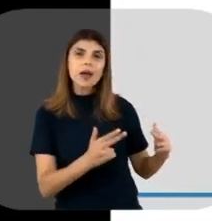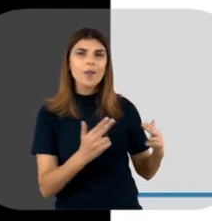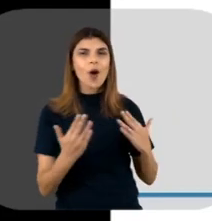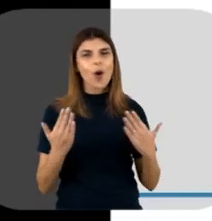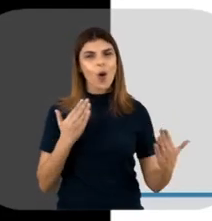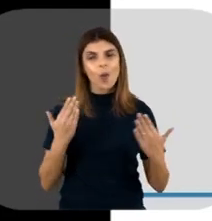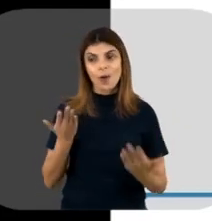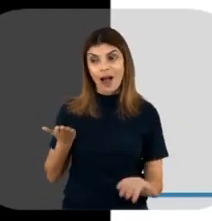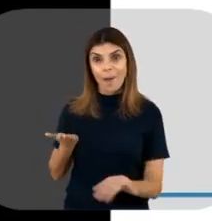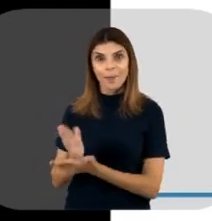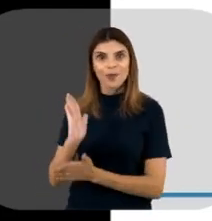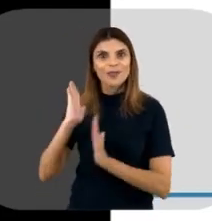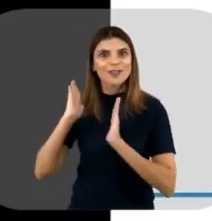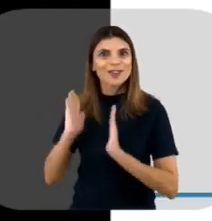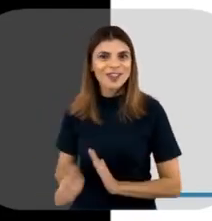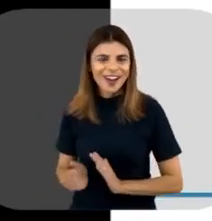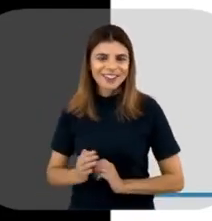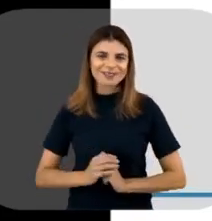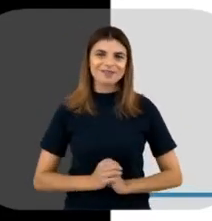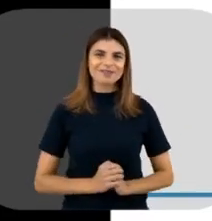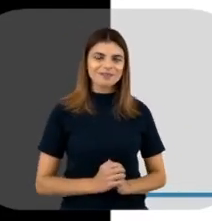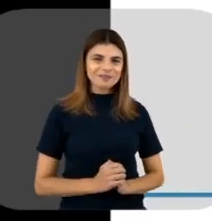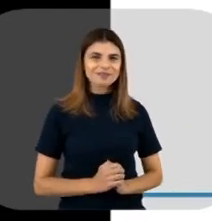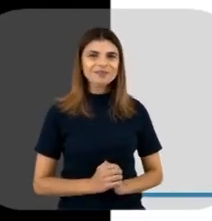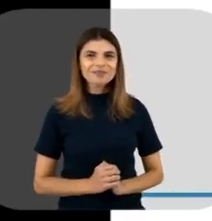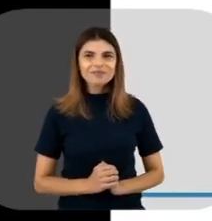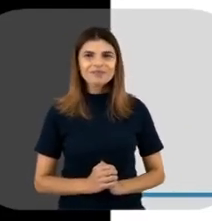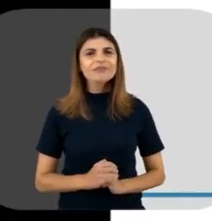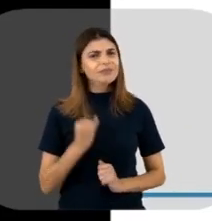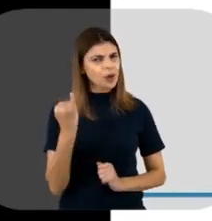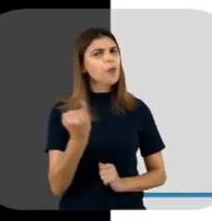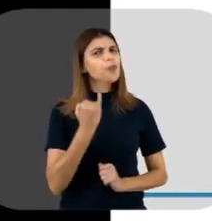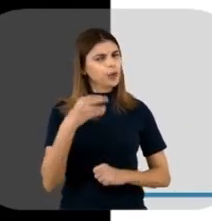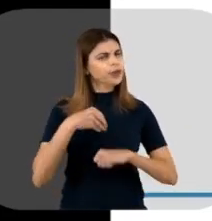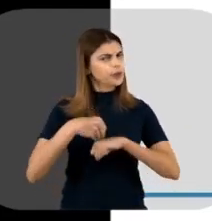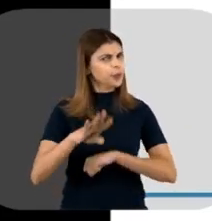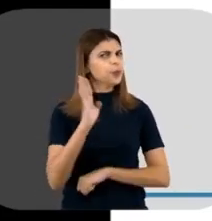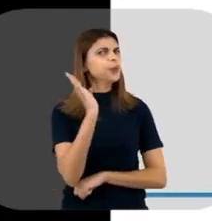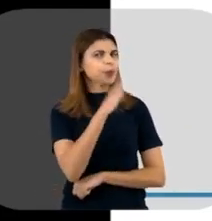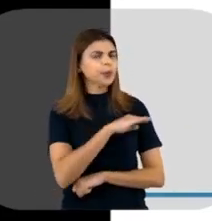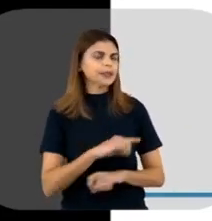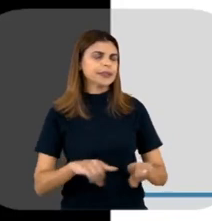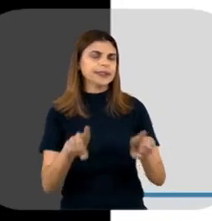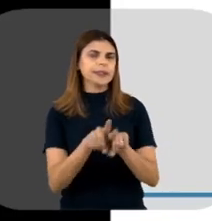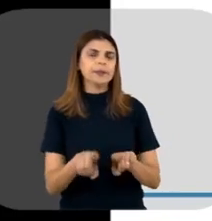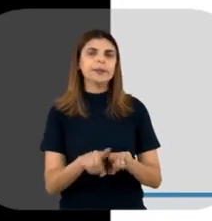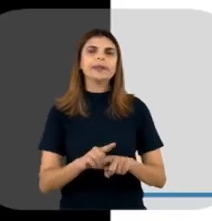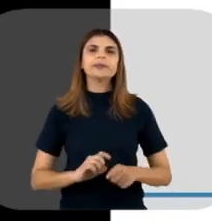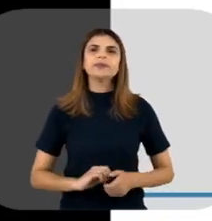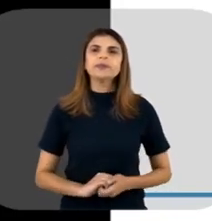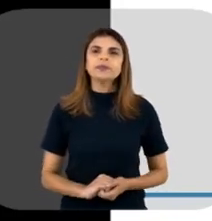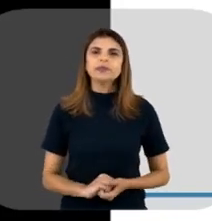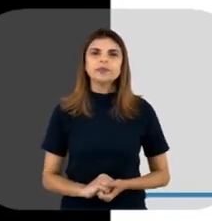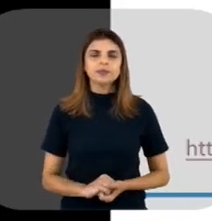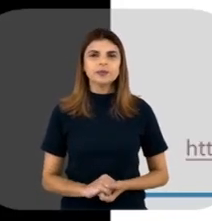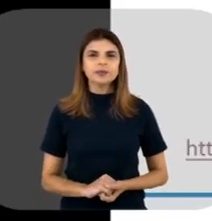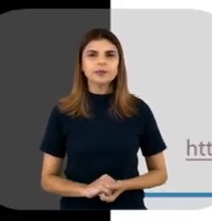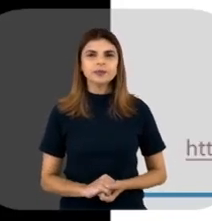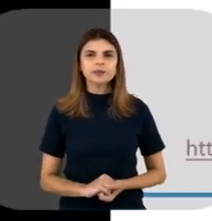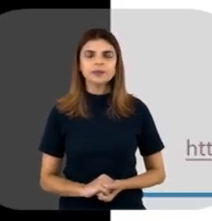esse biofármaco já aprovado, né? Isso é importante a gente ressaltar, né?